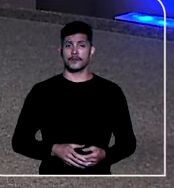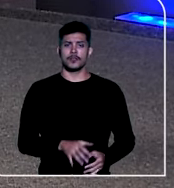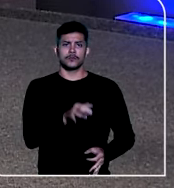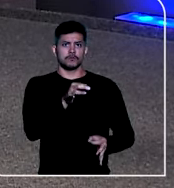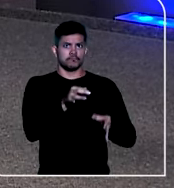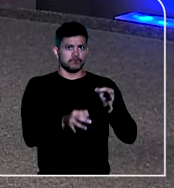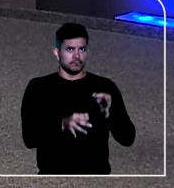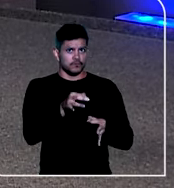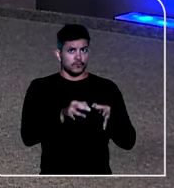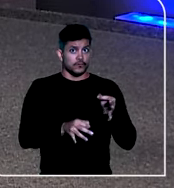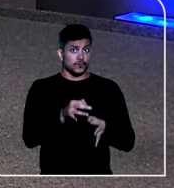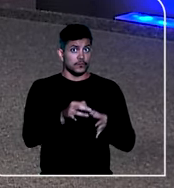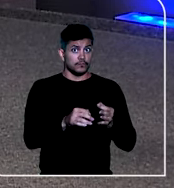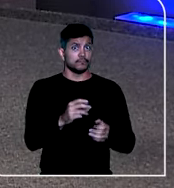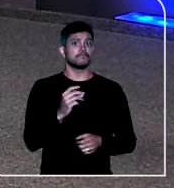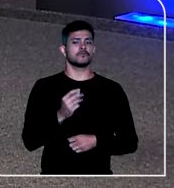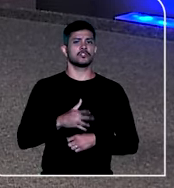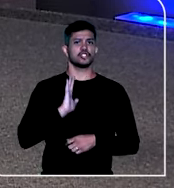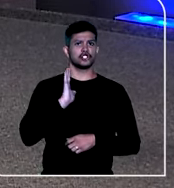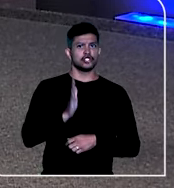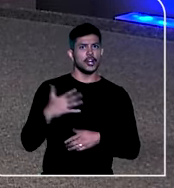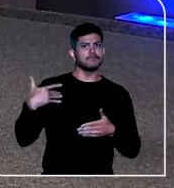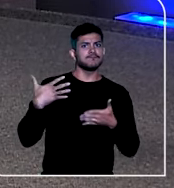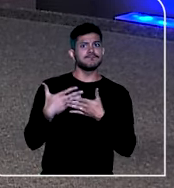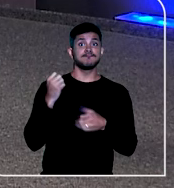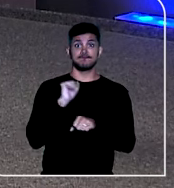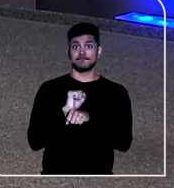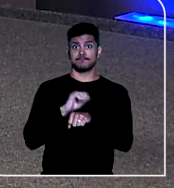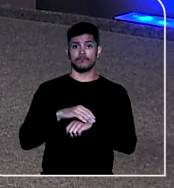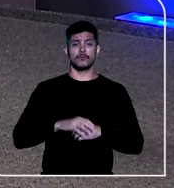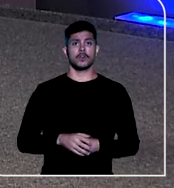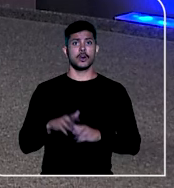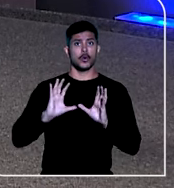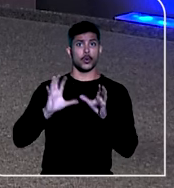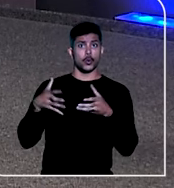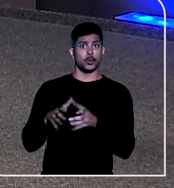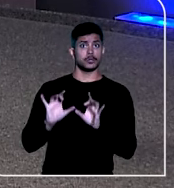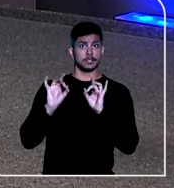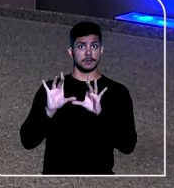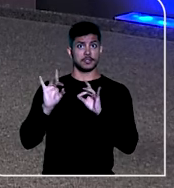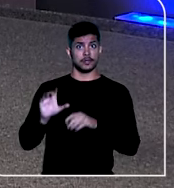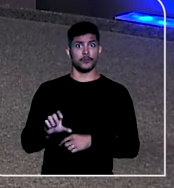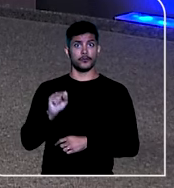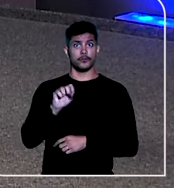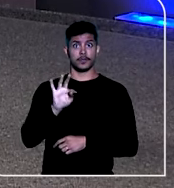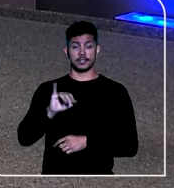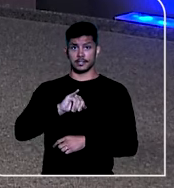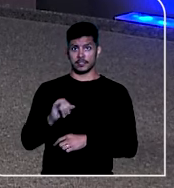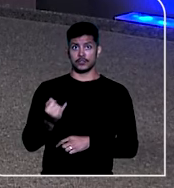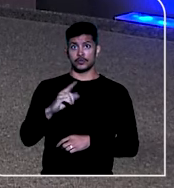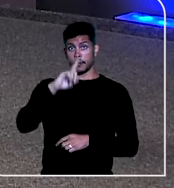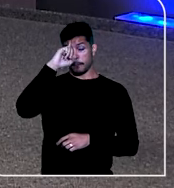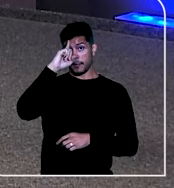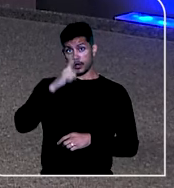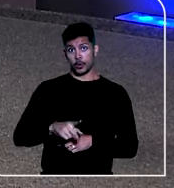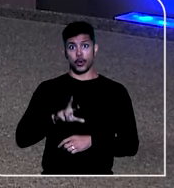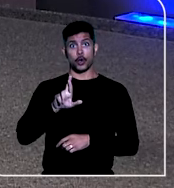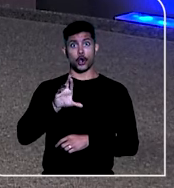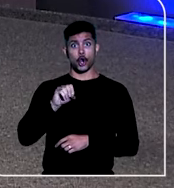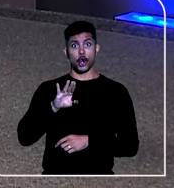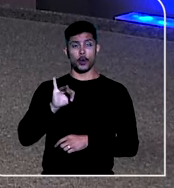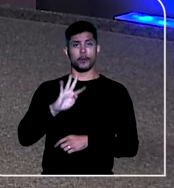Em julgamento bastante aguardado, a Corte Especial do Superior Tribunal de Justiça determinou que Robinho cumpra